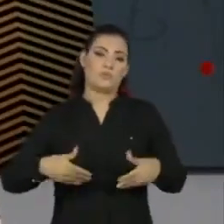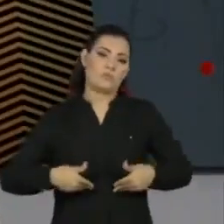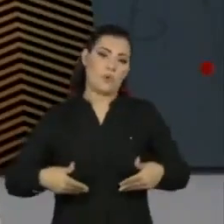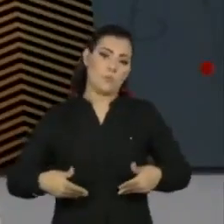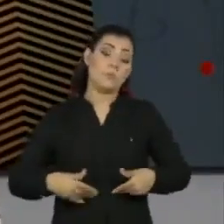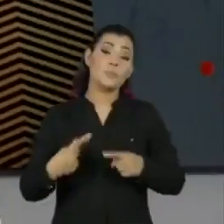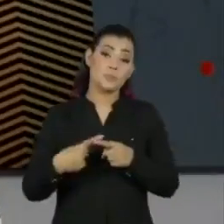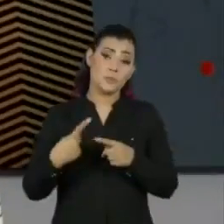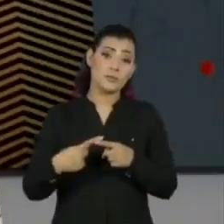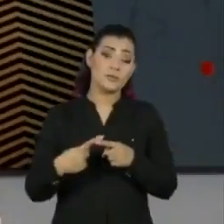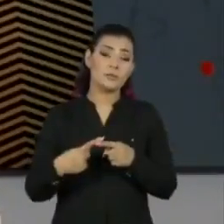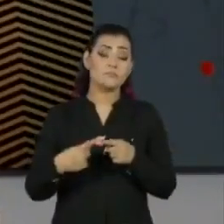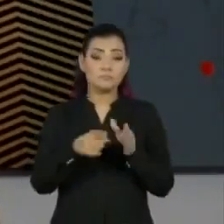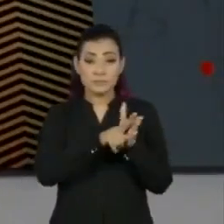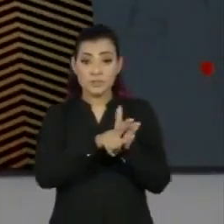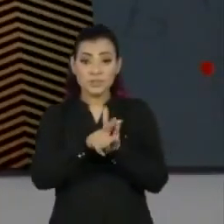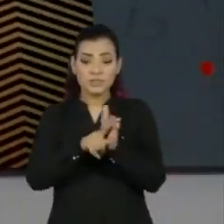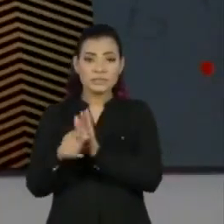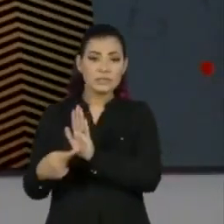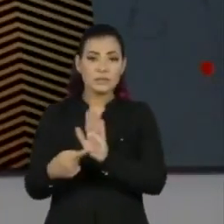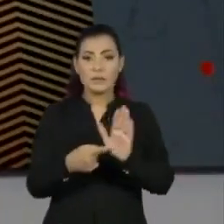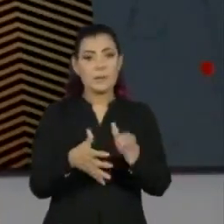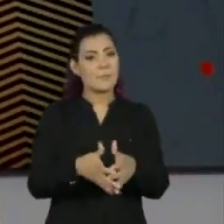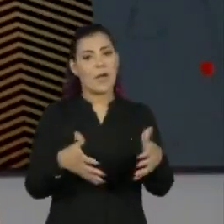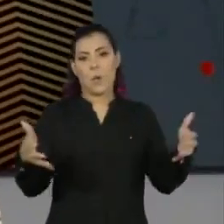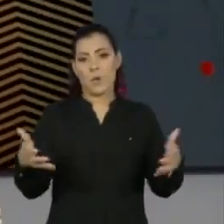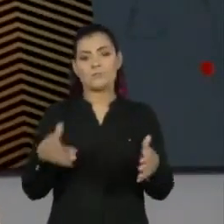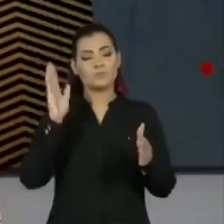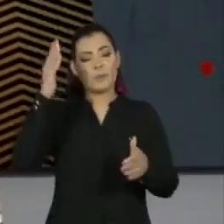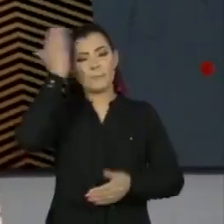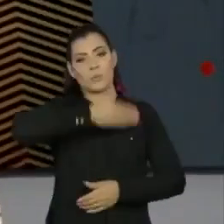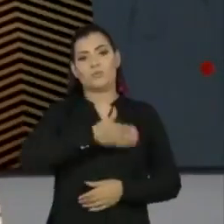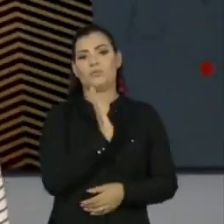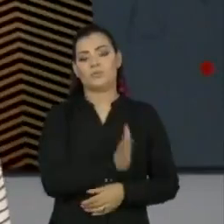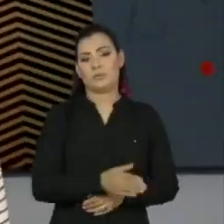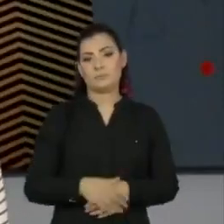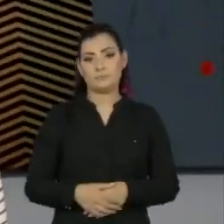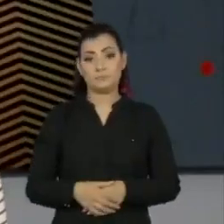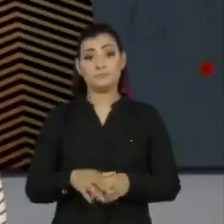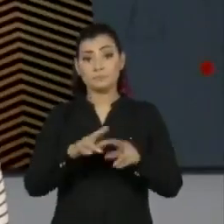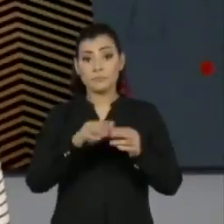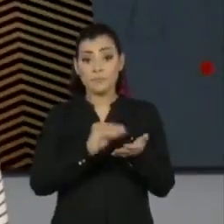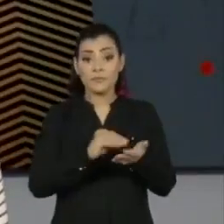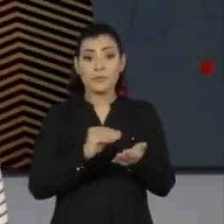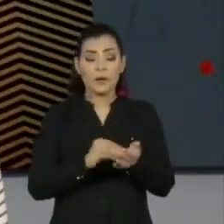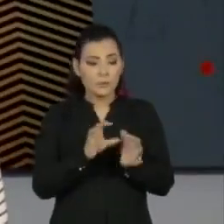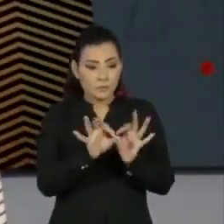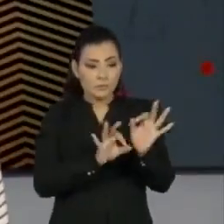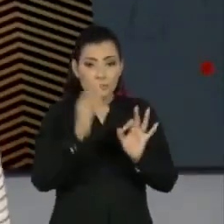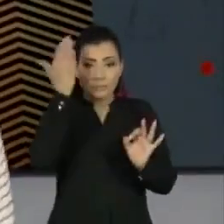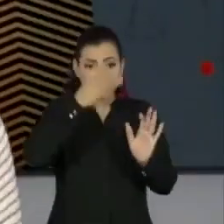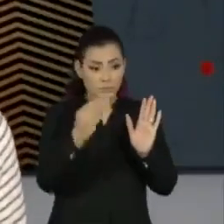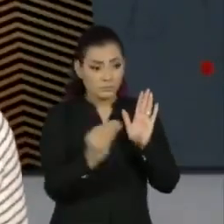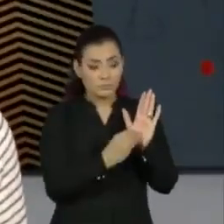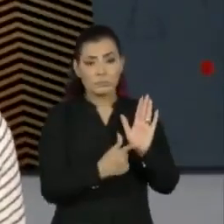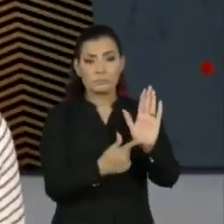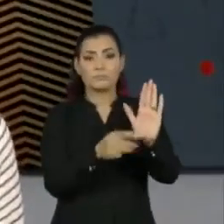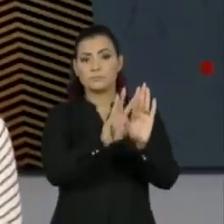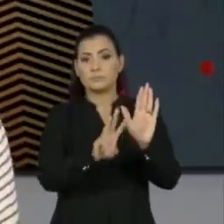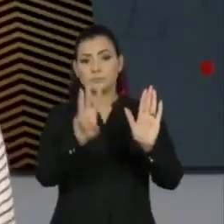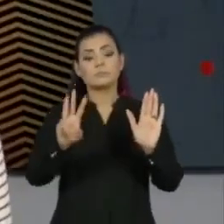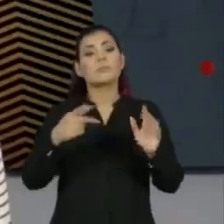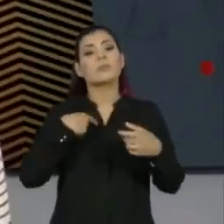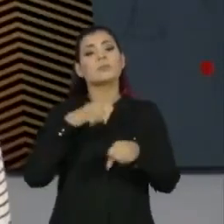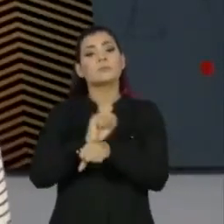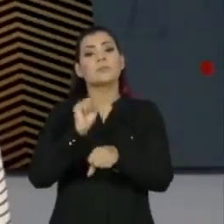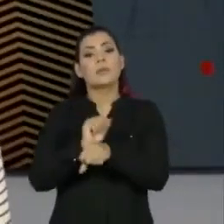determinação da FAO, esse índice já está maior. Ele só não está no mapa da FAO ainda, porque a FAO faz essa compilação